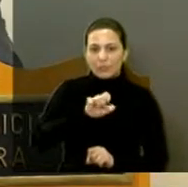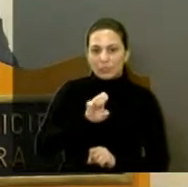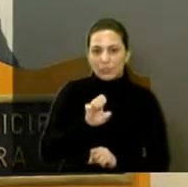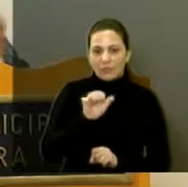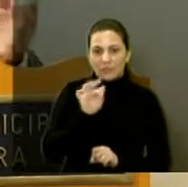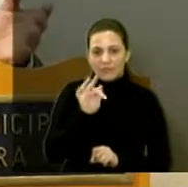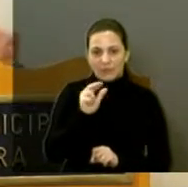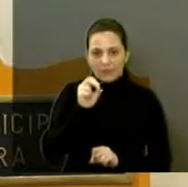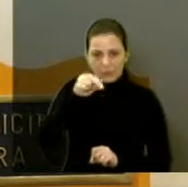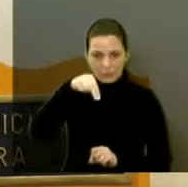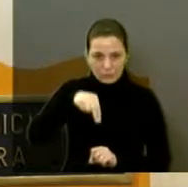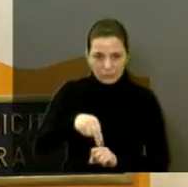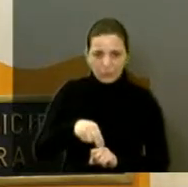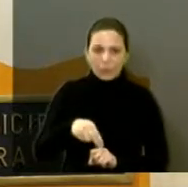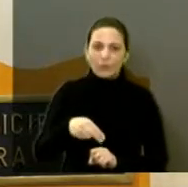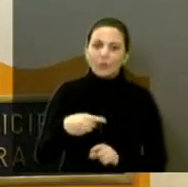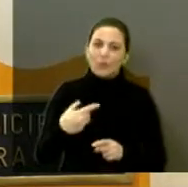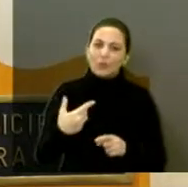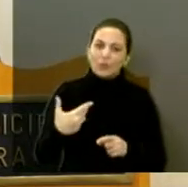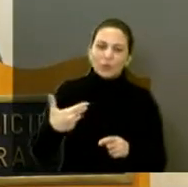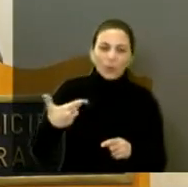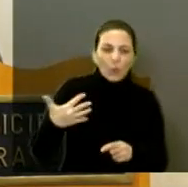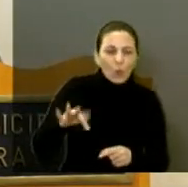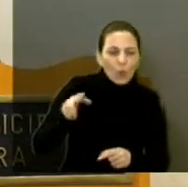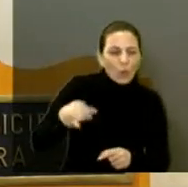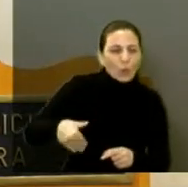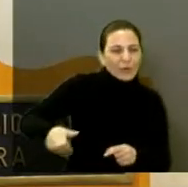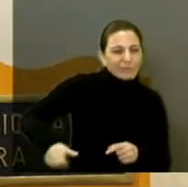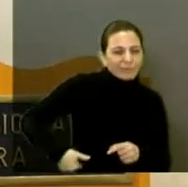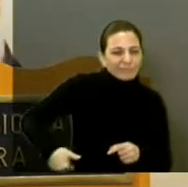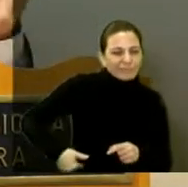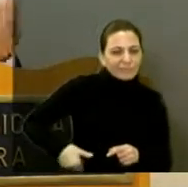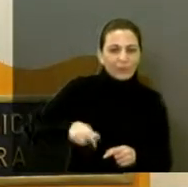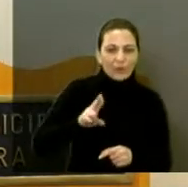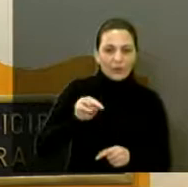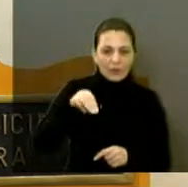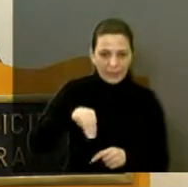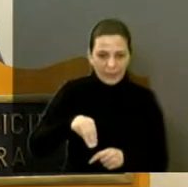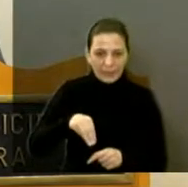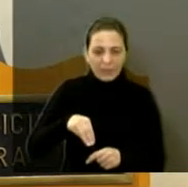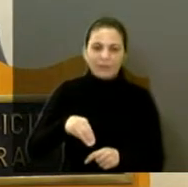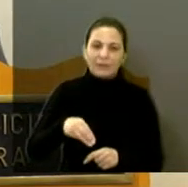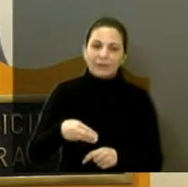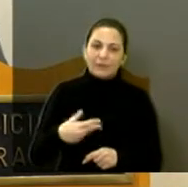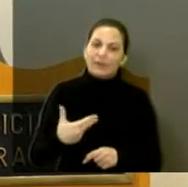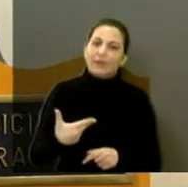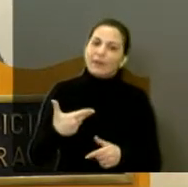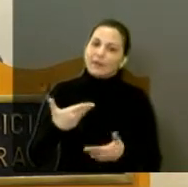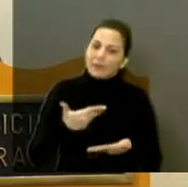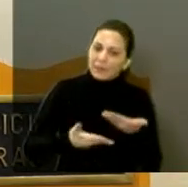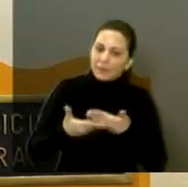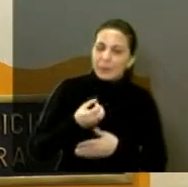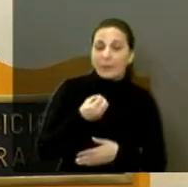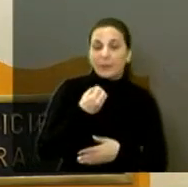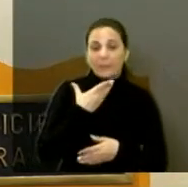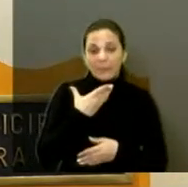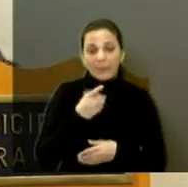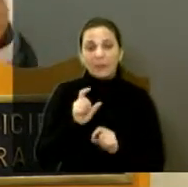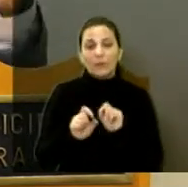O Jefferson teve um cálculo, uma cólica renal muito grande. Está sendo medicado. Está passando bem.